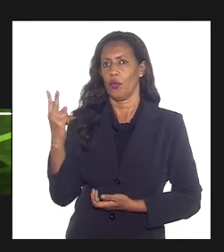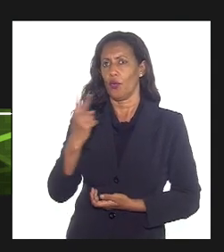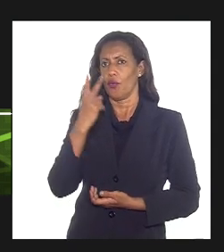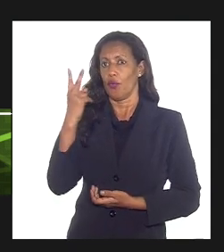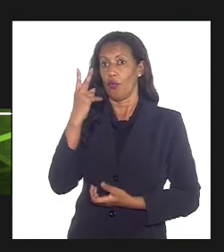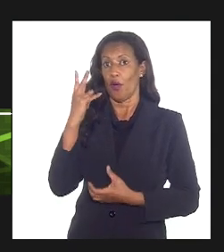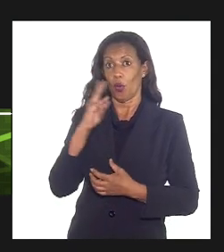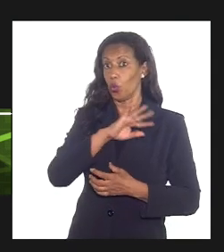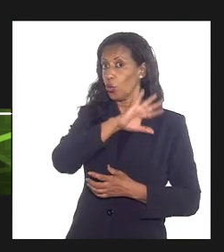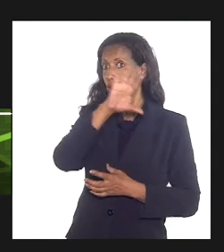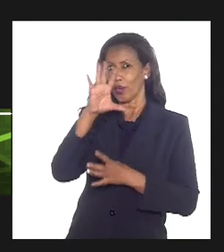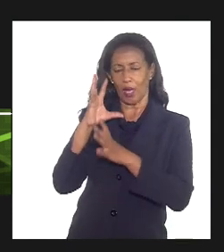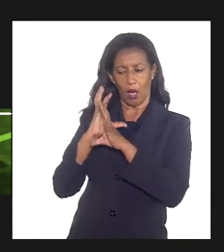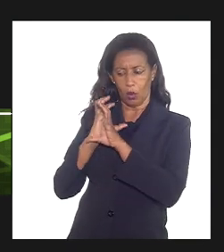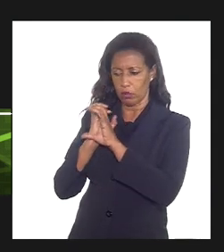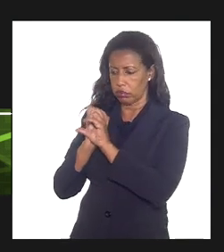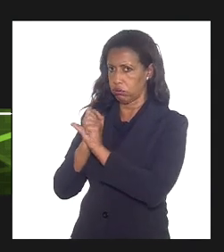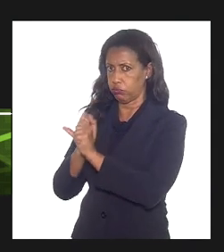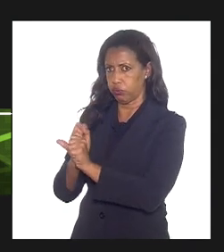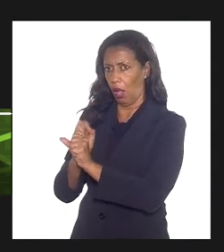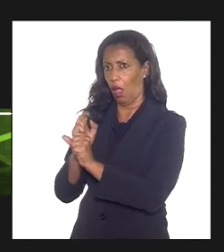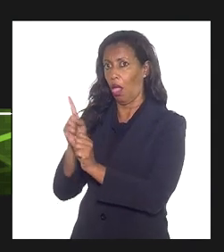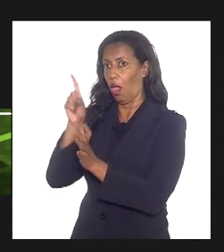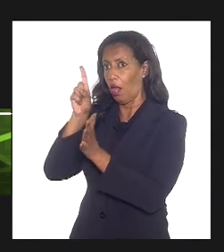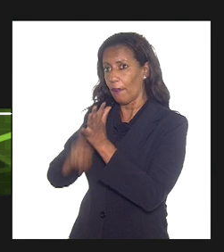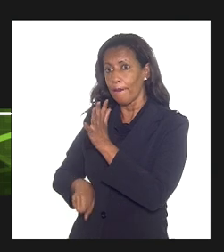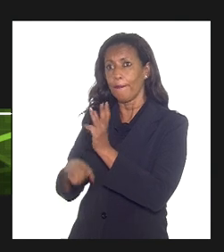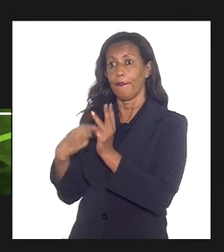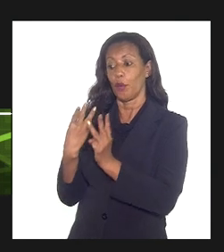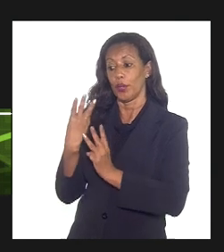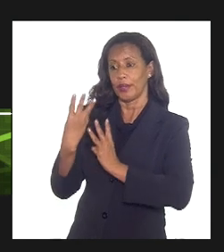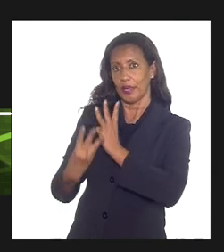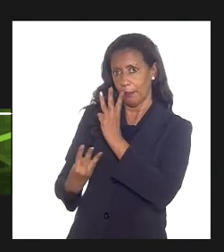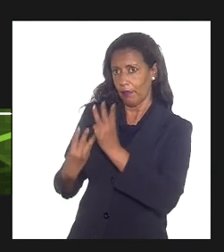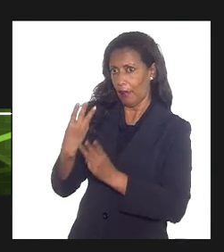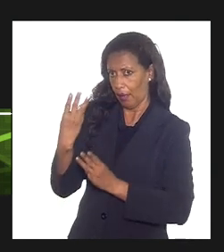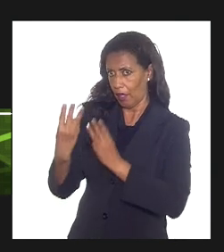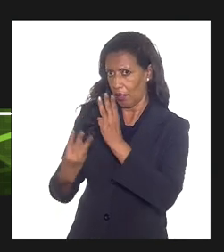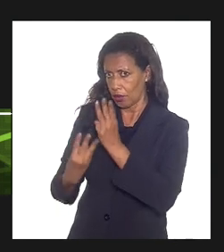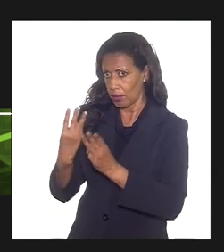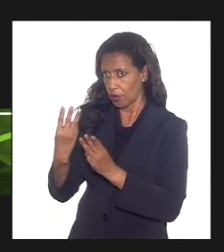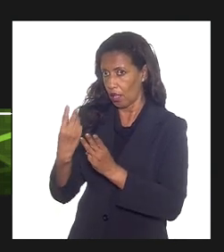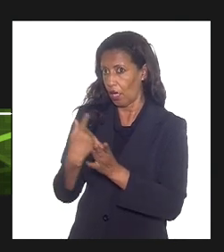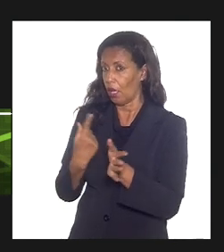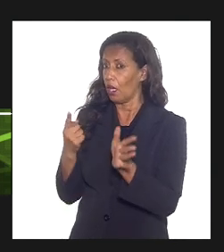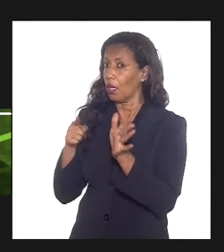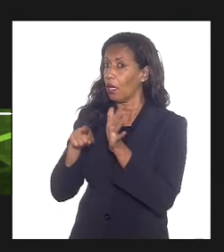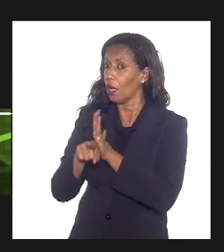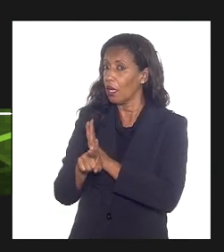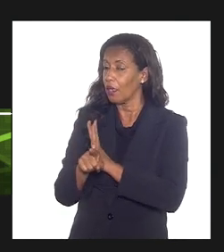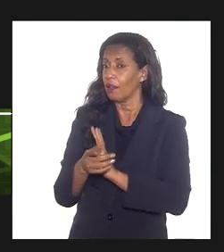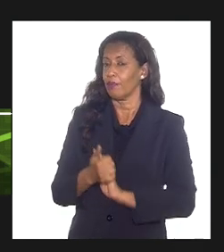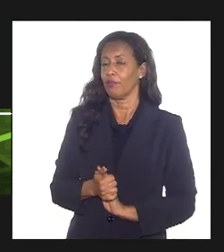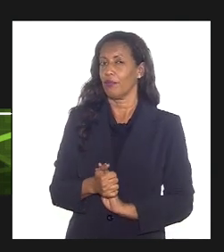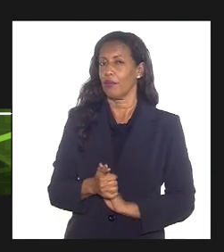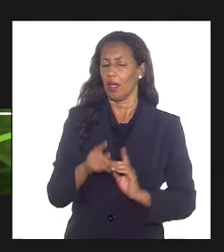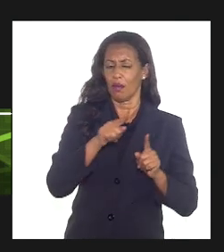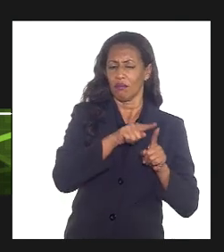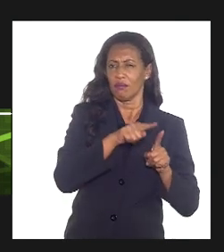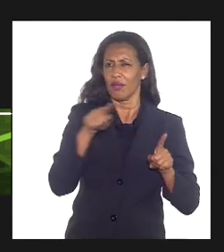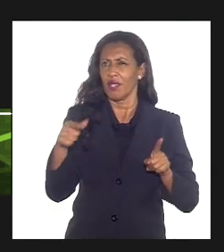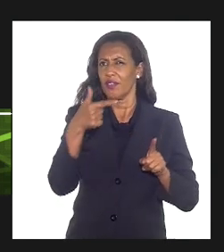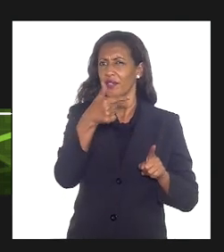total do abandono por trimestre. Eu perguntaria, ao longo de 25 anos,